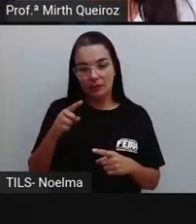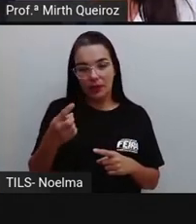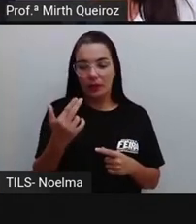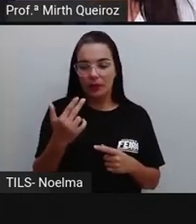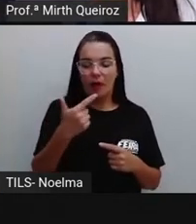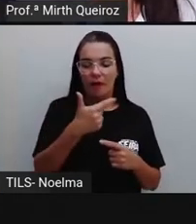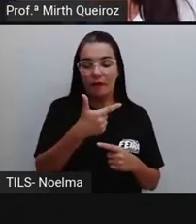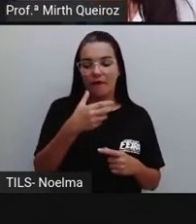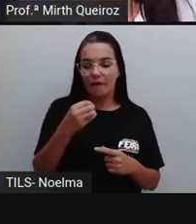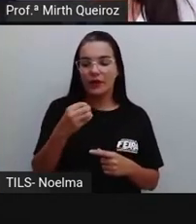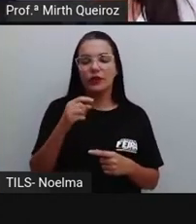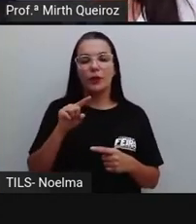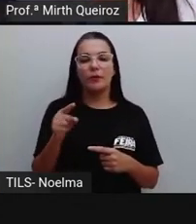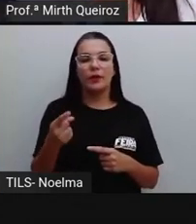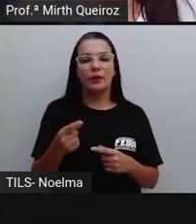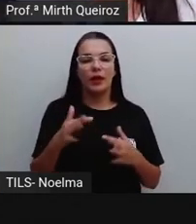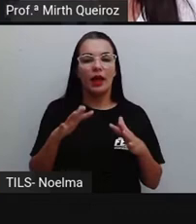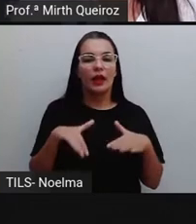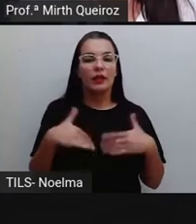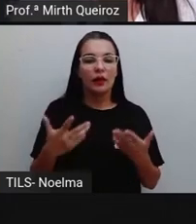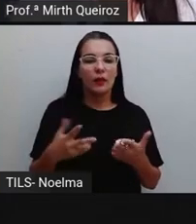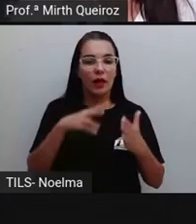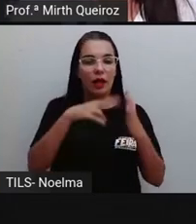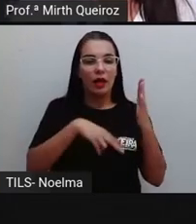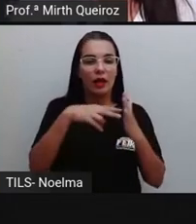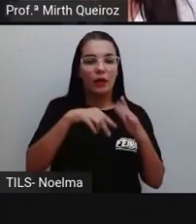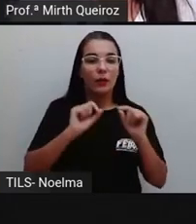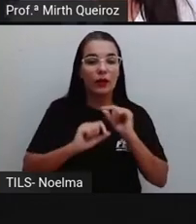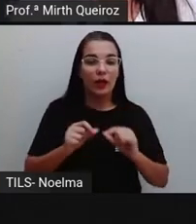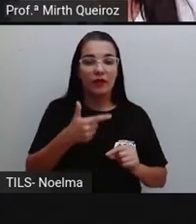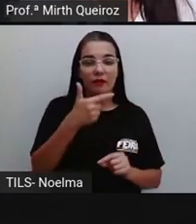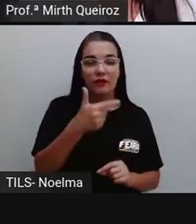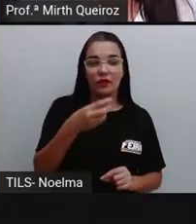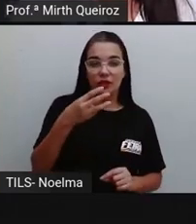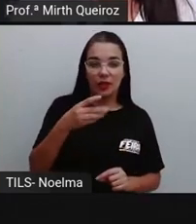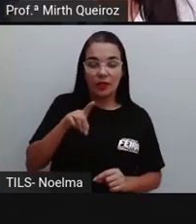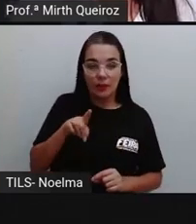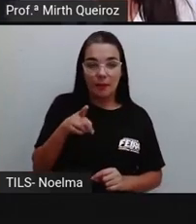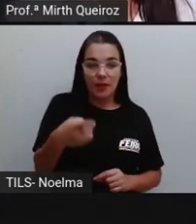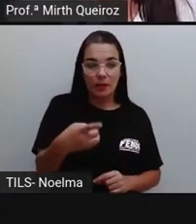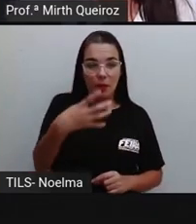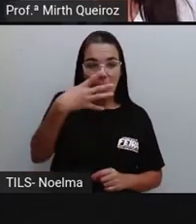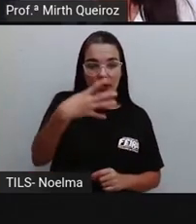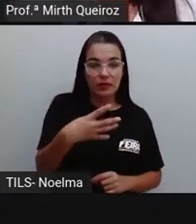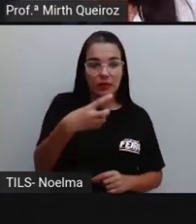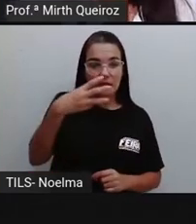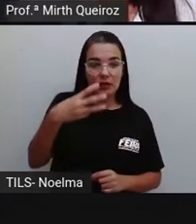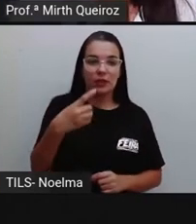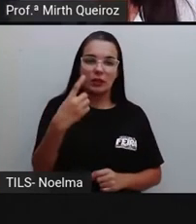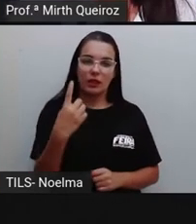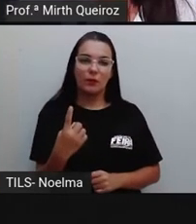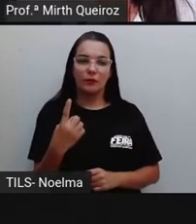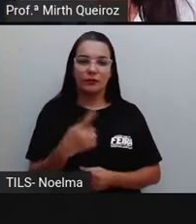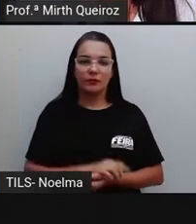Portanto, como é que a gente lê esse número? 23.431.